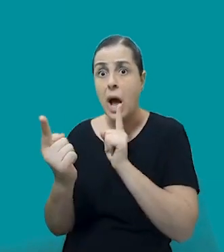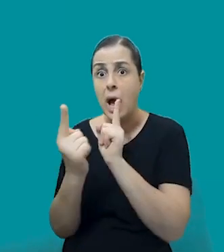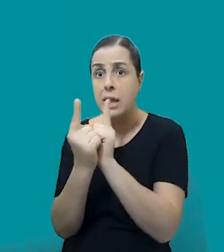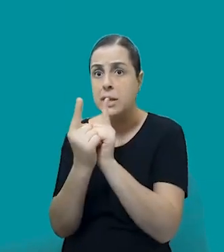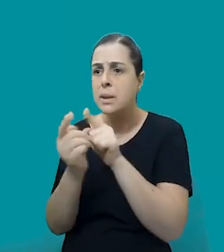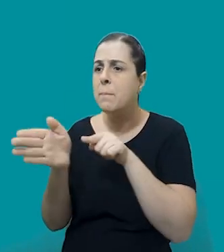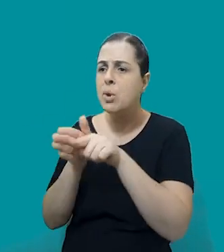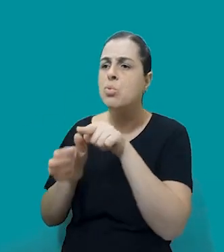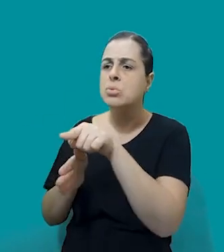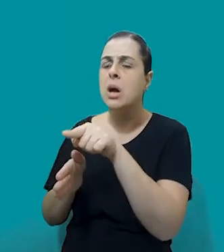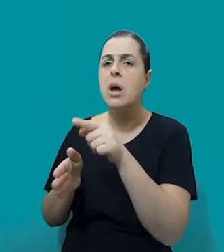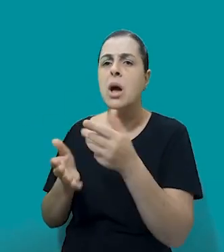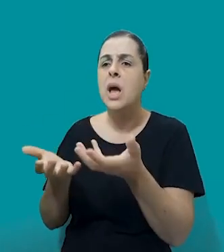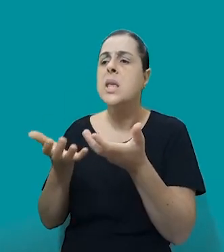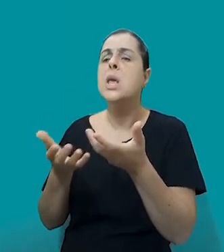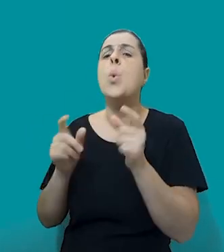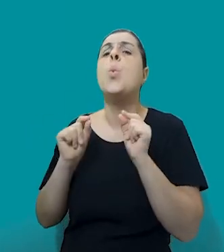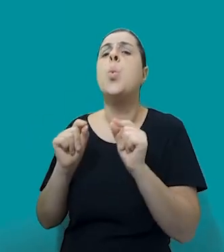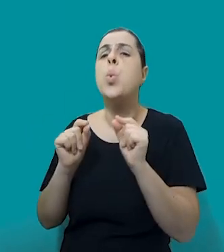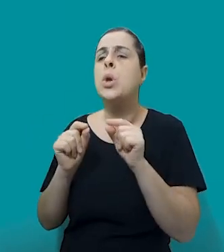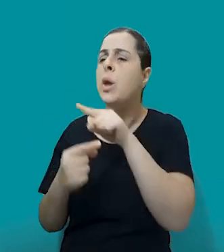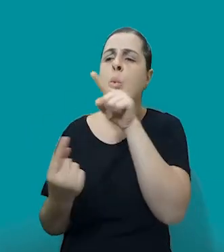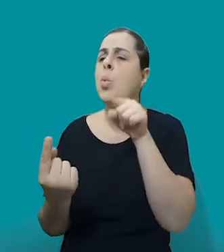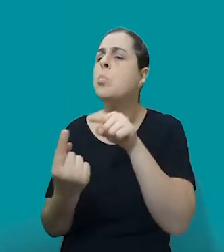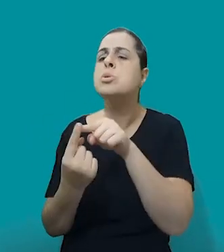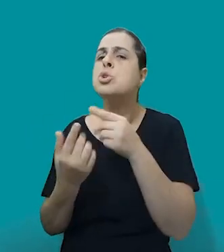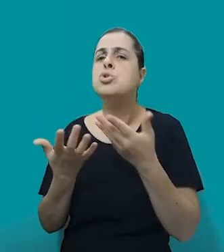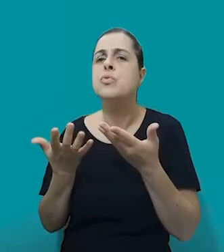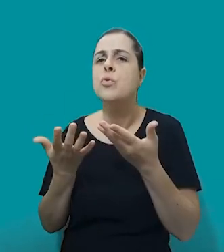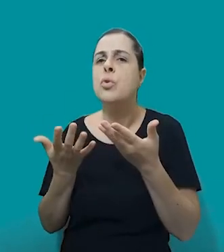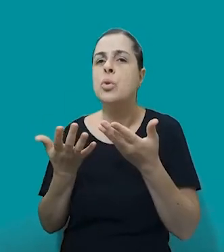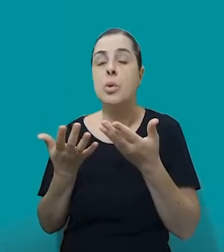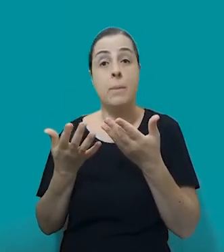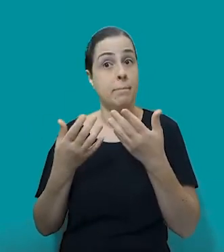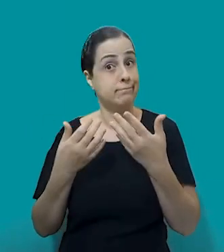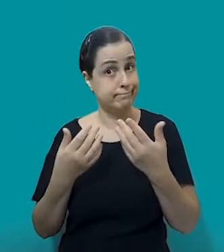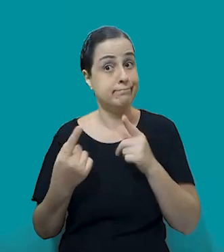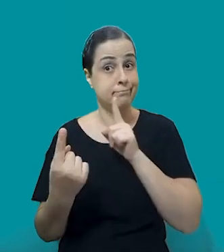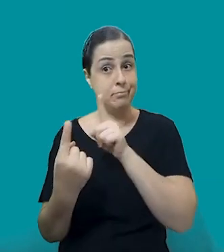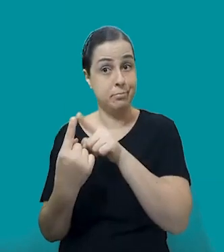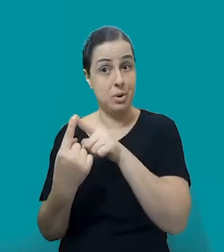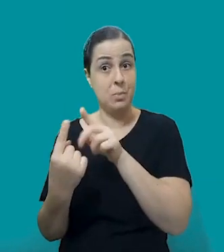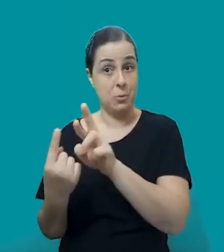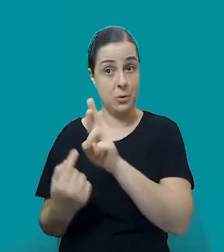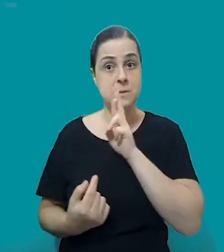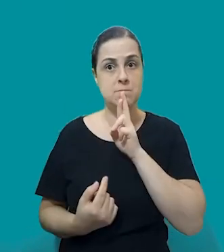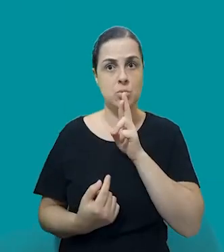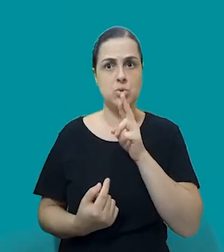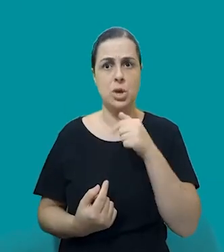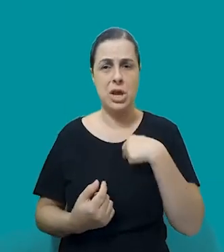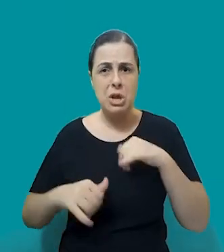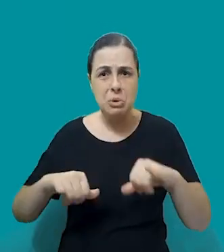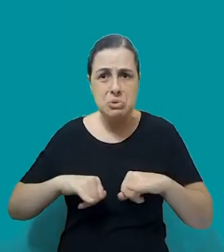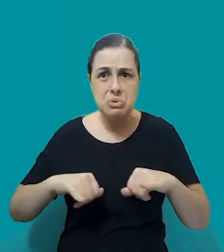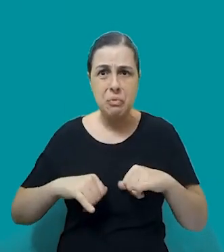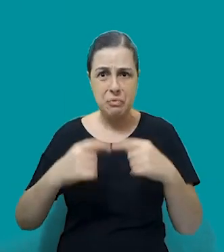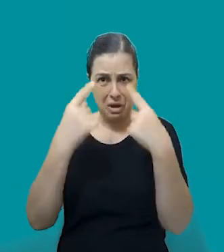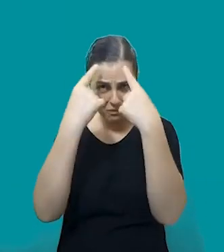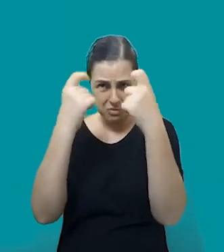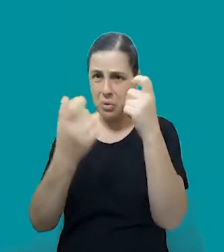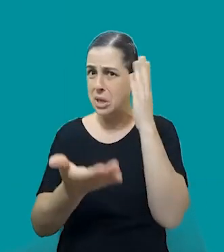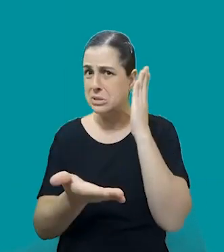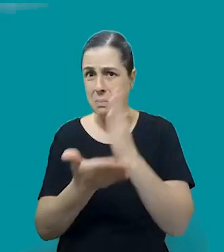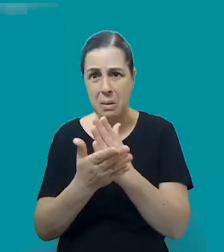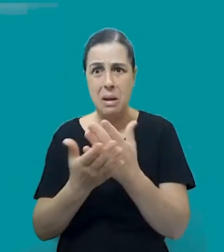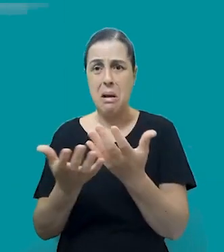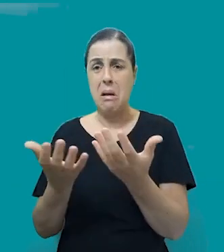tem que perguntar o que você quer, né? Qual é a sua pretensão em relação a isso? A primeira coisa que elas falam é eu quero parar de sofrer violência, eu quero